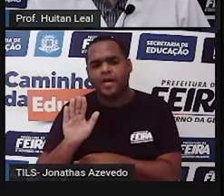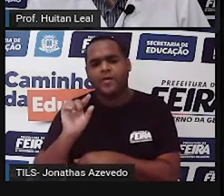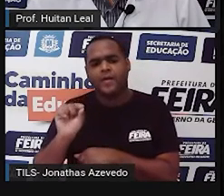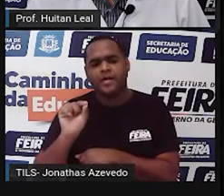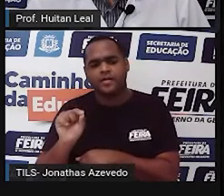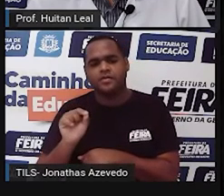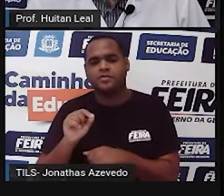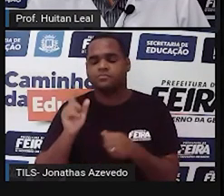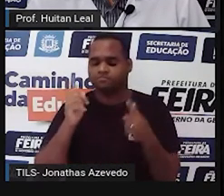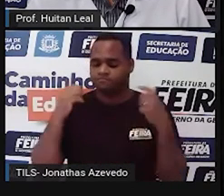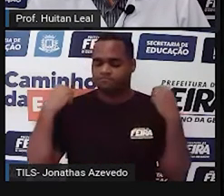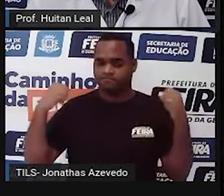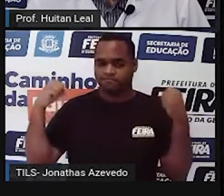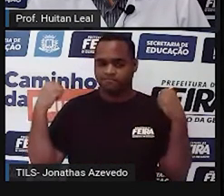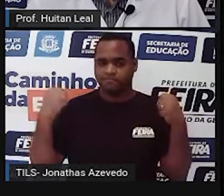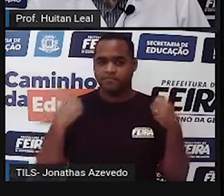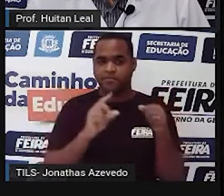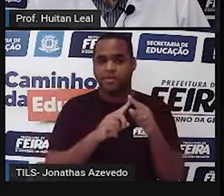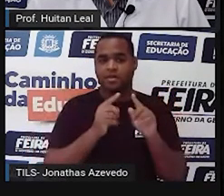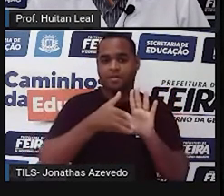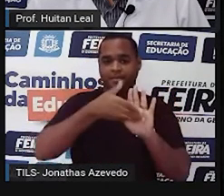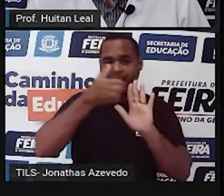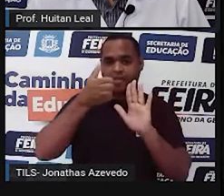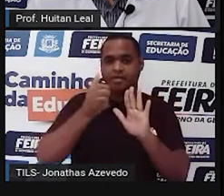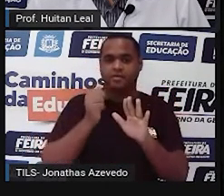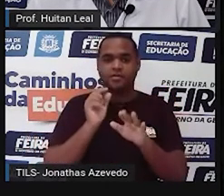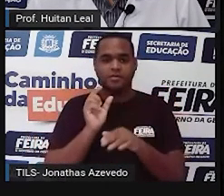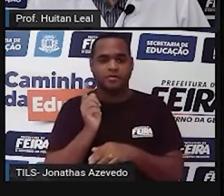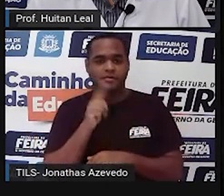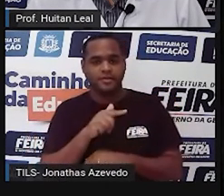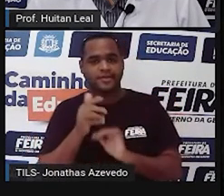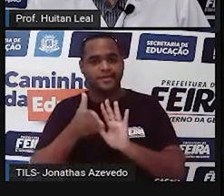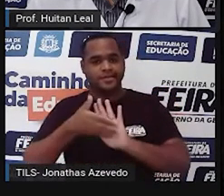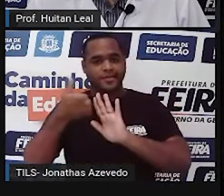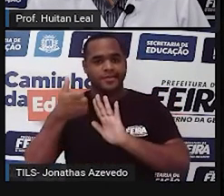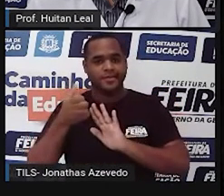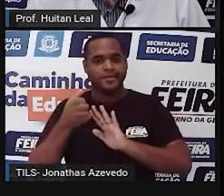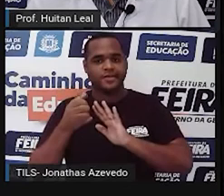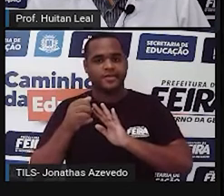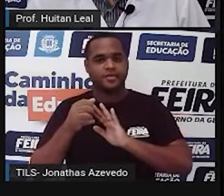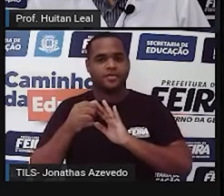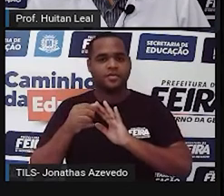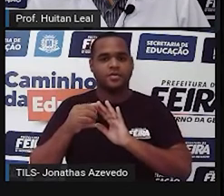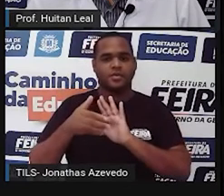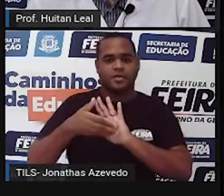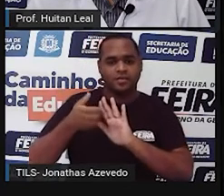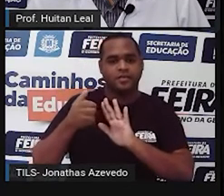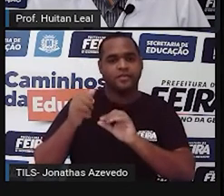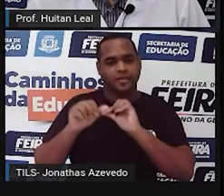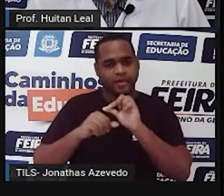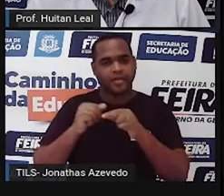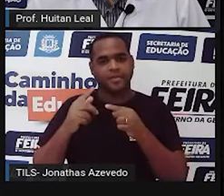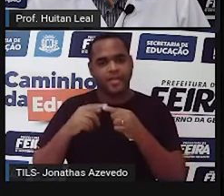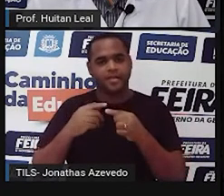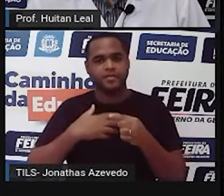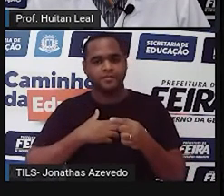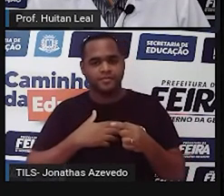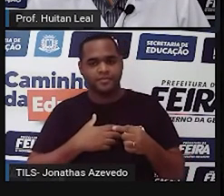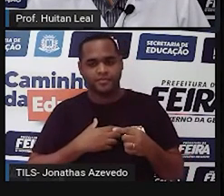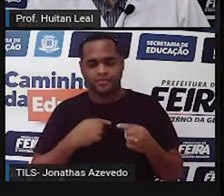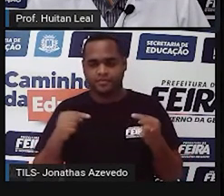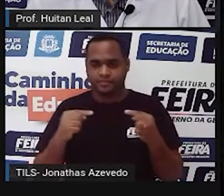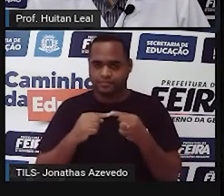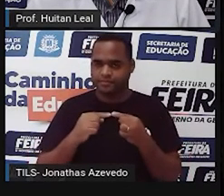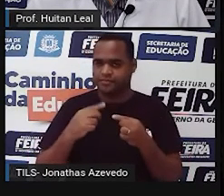Se eu tirar essas duas preposições, você já percebe que o sentido fica comprometido. Farei o trabalho